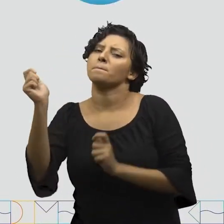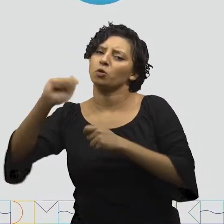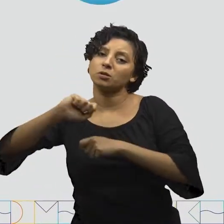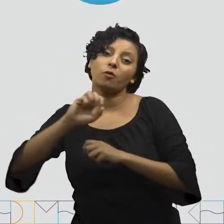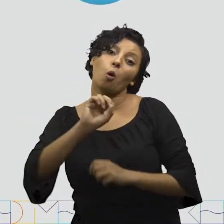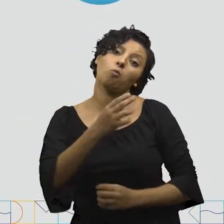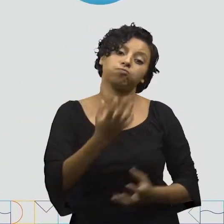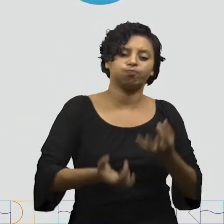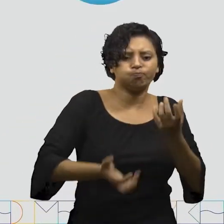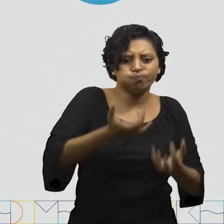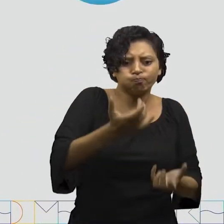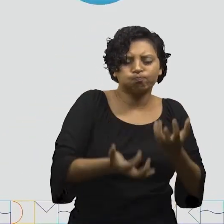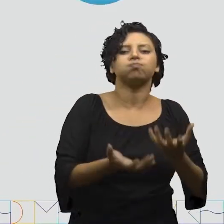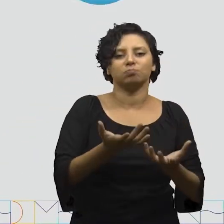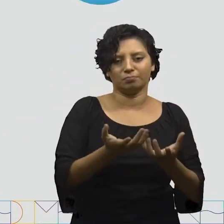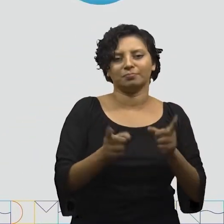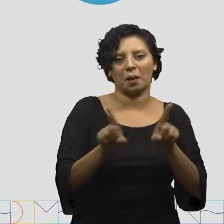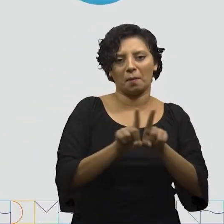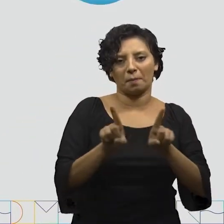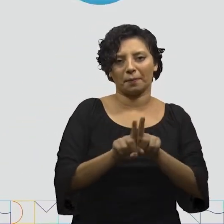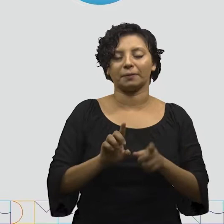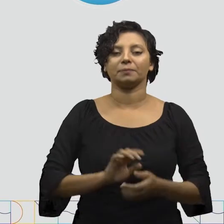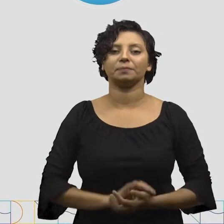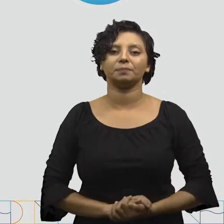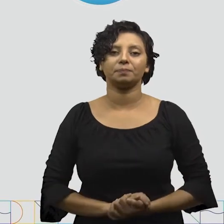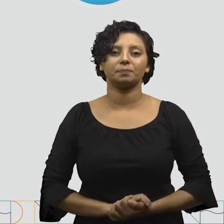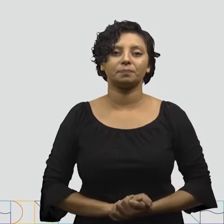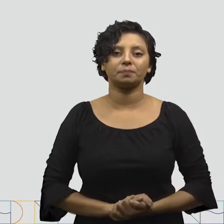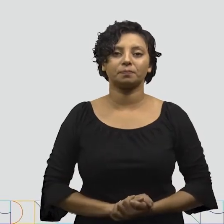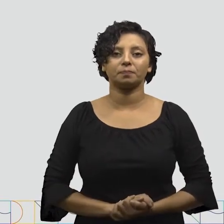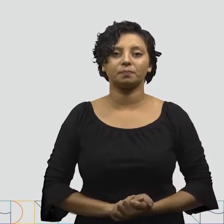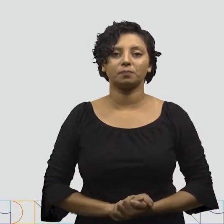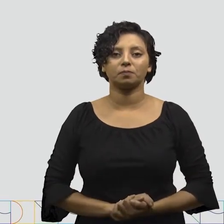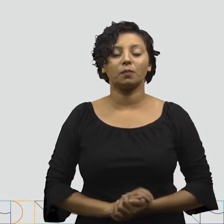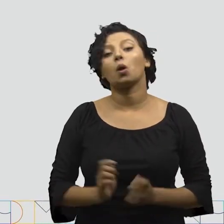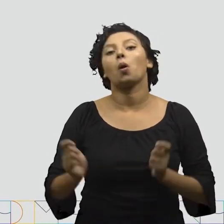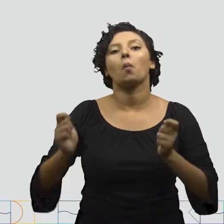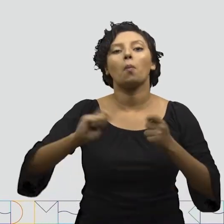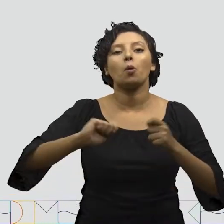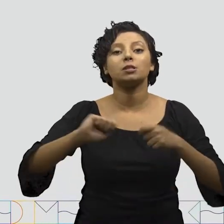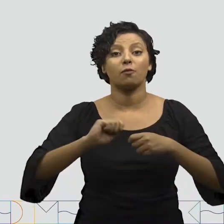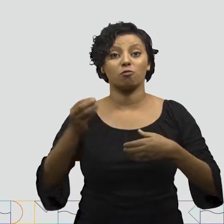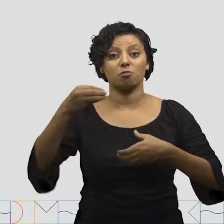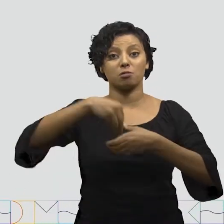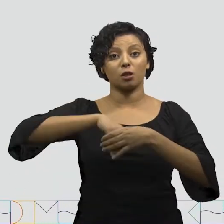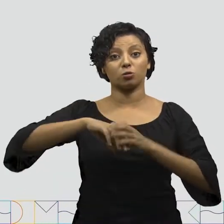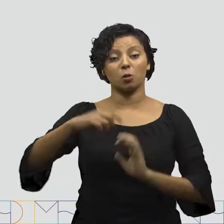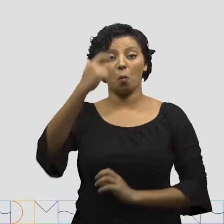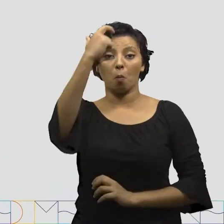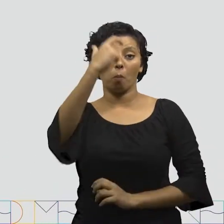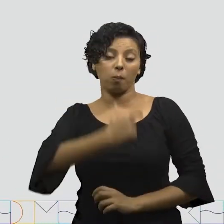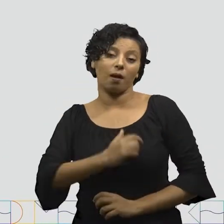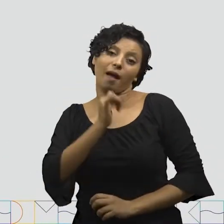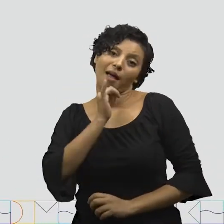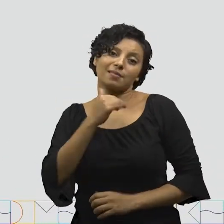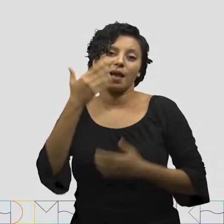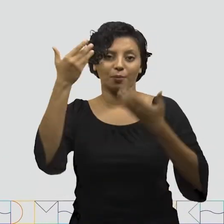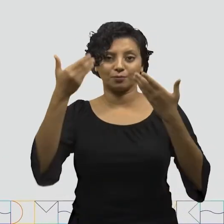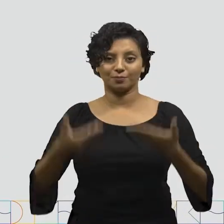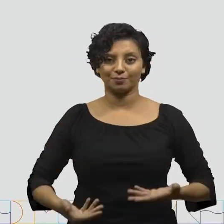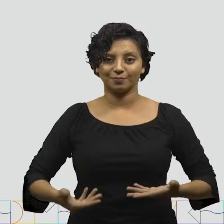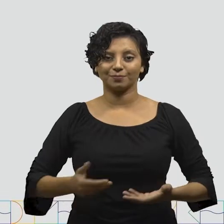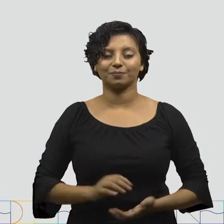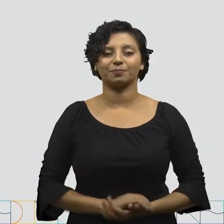em temperaturas muito baixas, além de poderem estar dentro de seres vivos, como nós, os seres